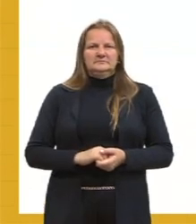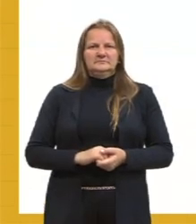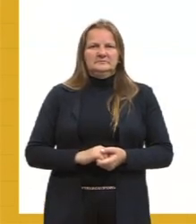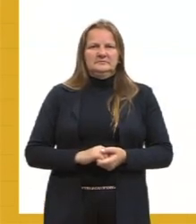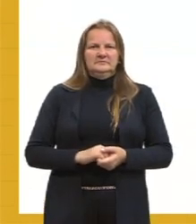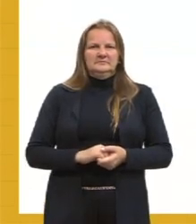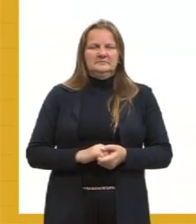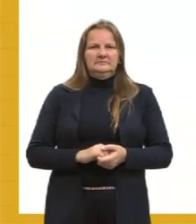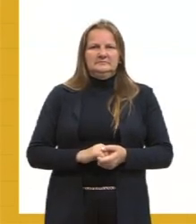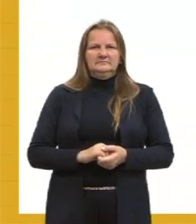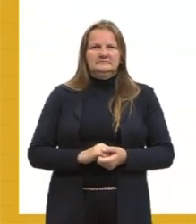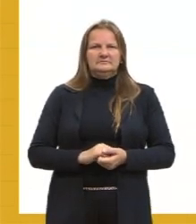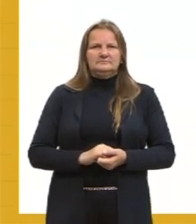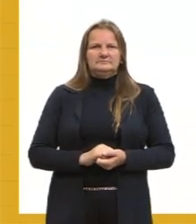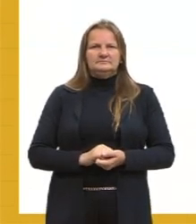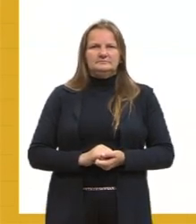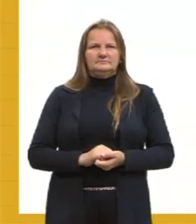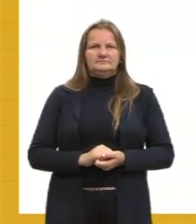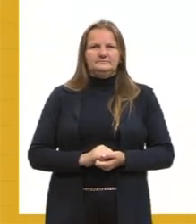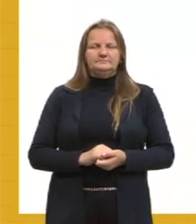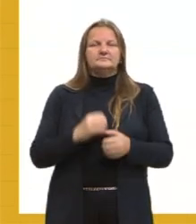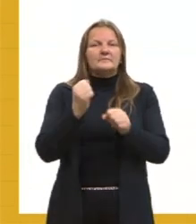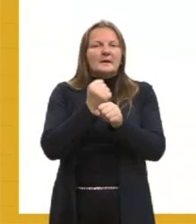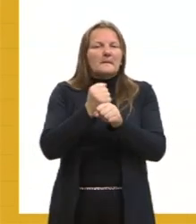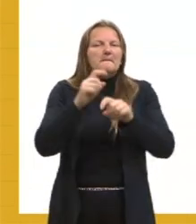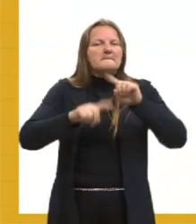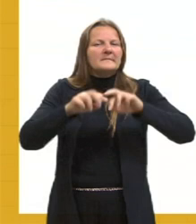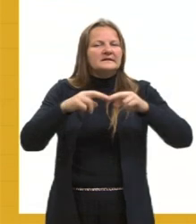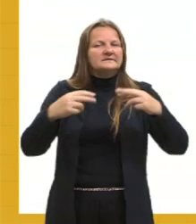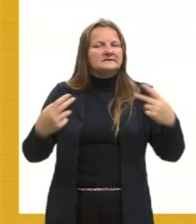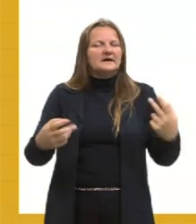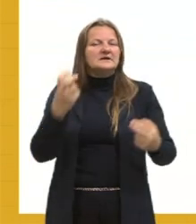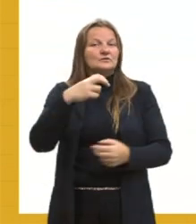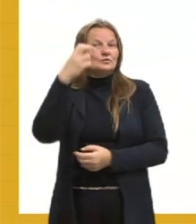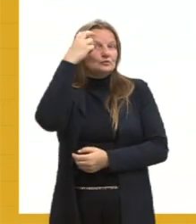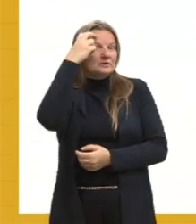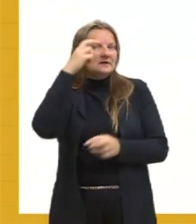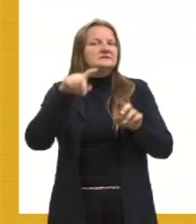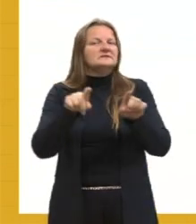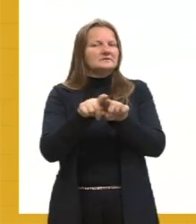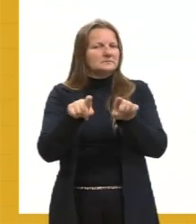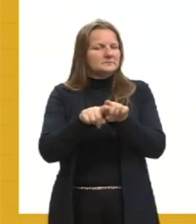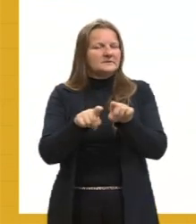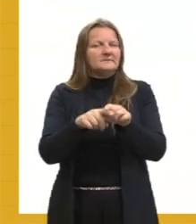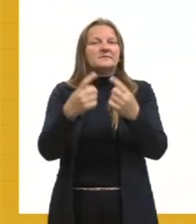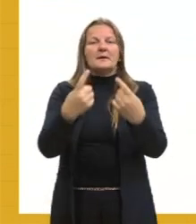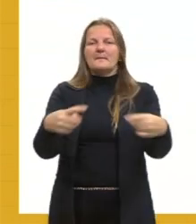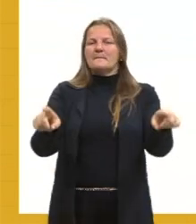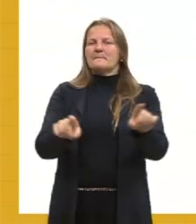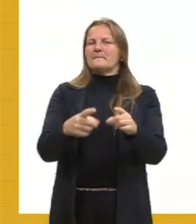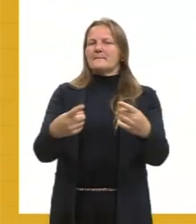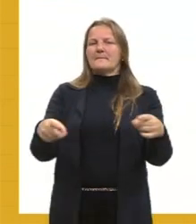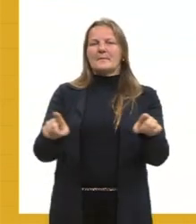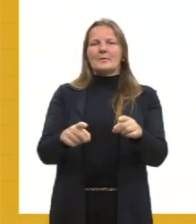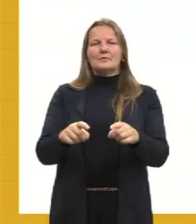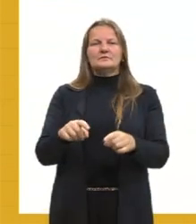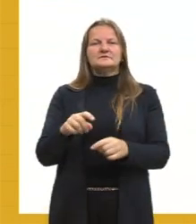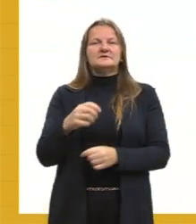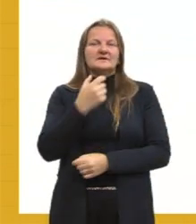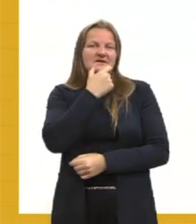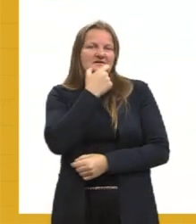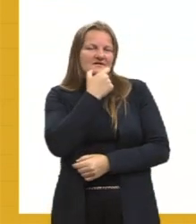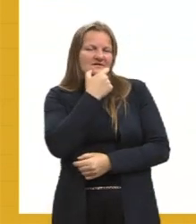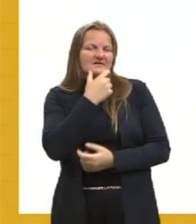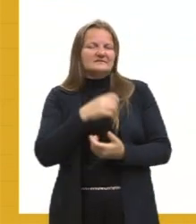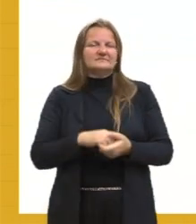América, principalmente, nos produtos da cultura. A música inglesa é mais valorizada que a música